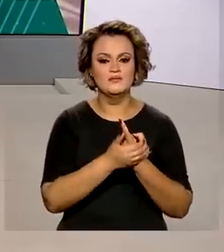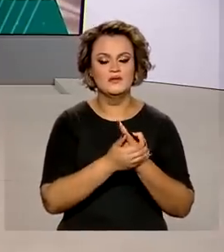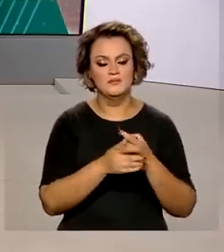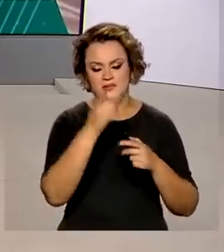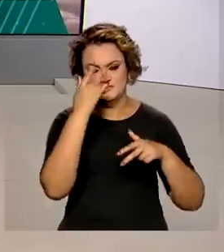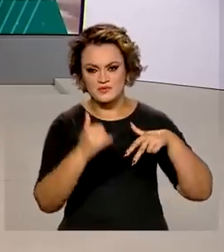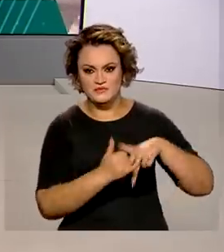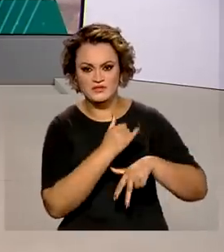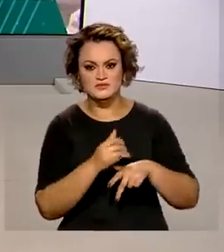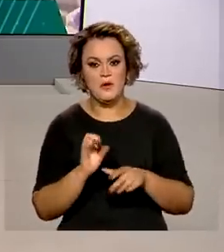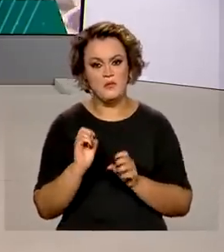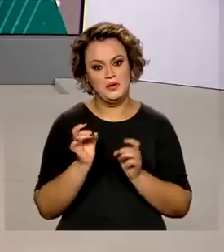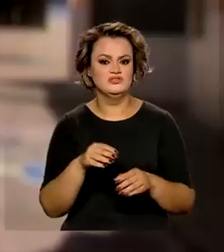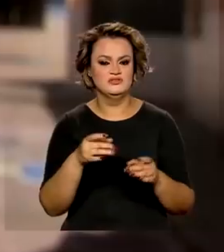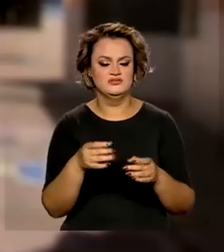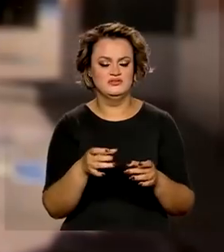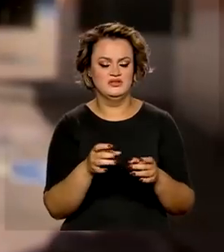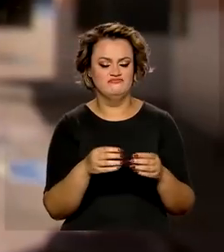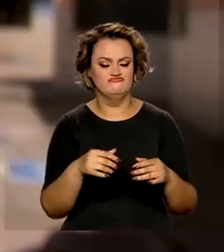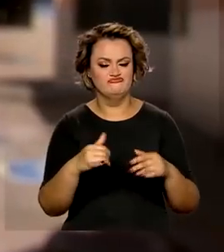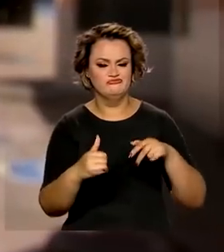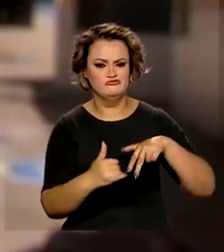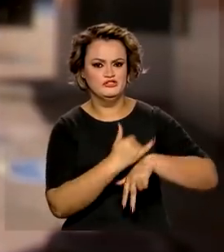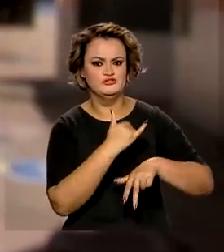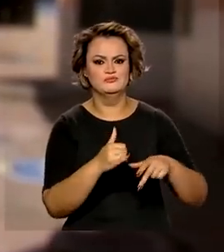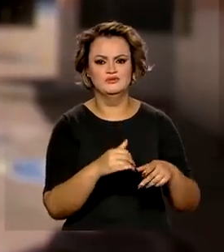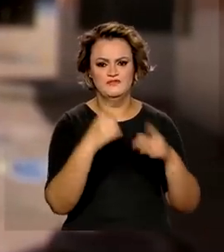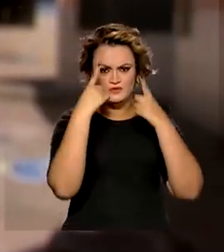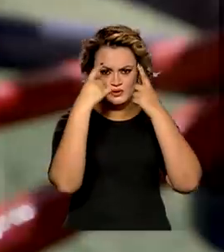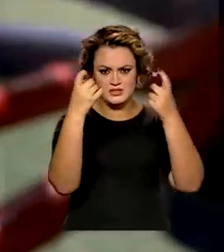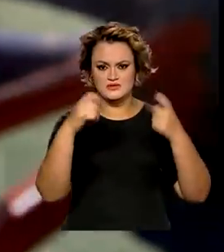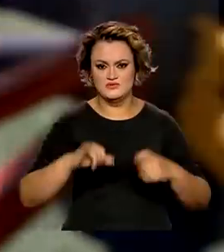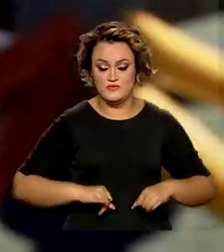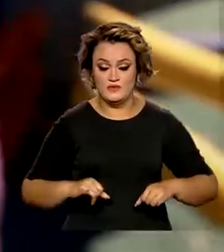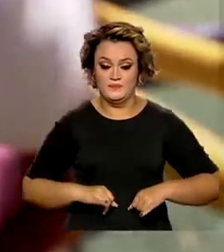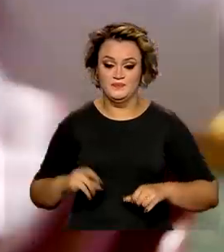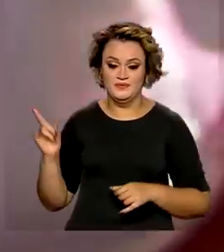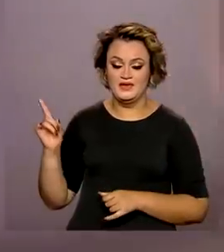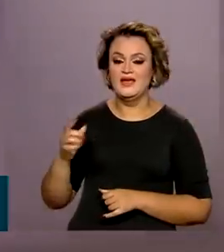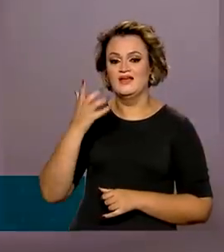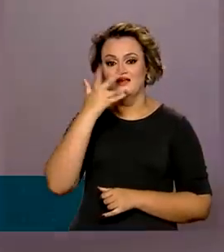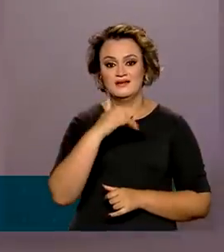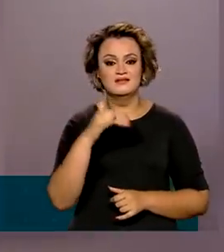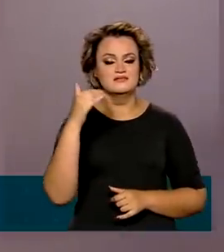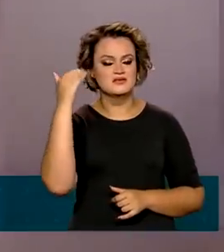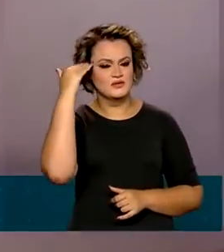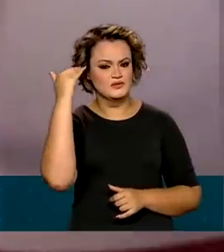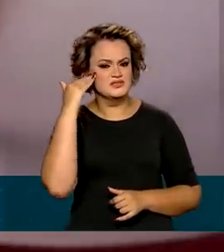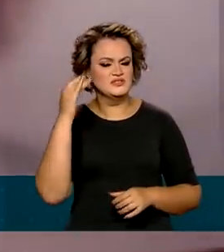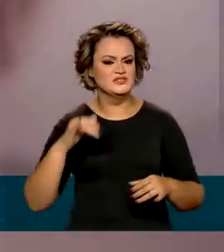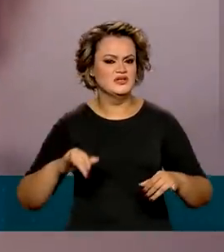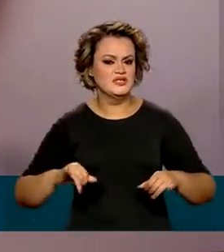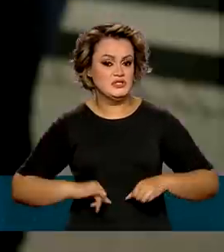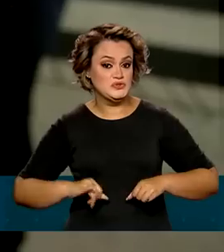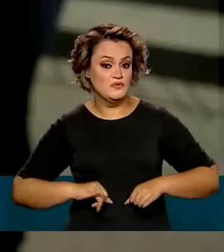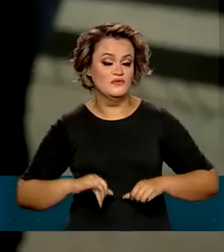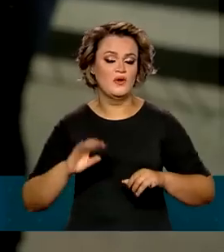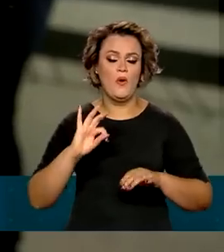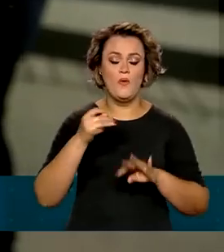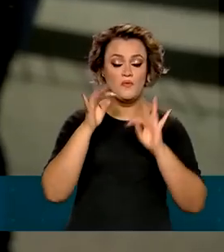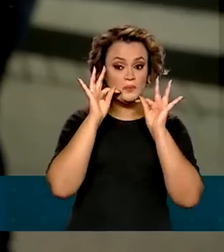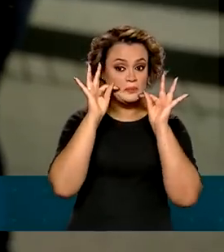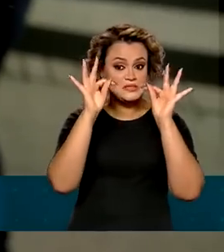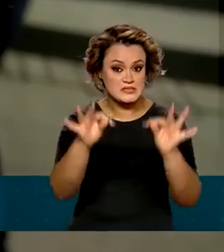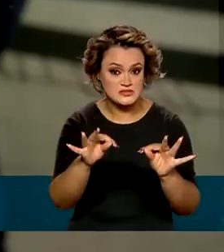de violência e abandono. Neste centro de atendimento, crianças e adolescentes vítimas ou testemunhas de algum